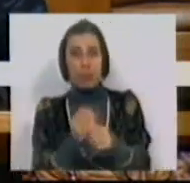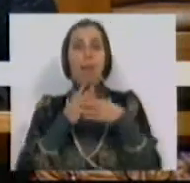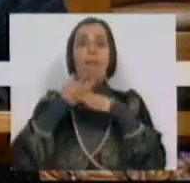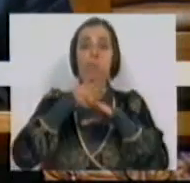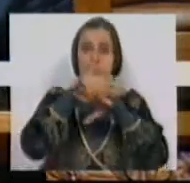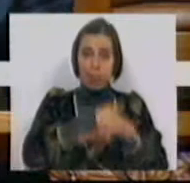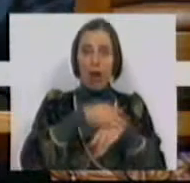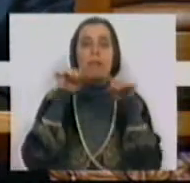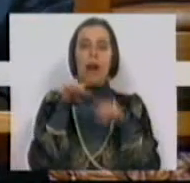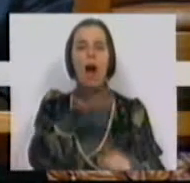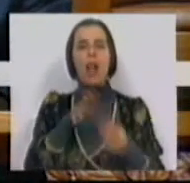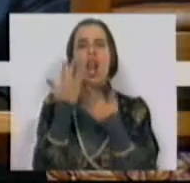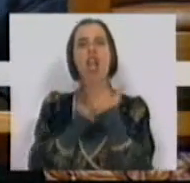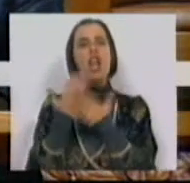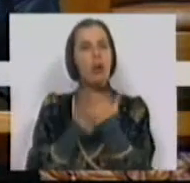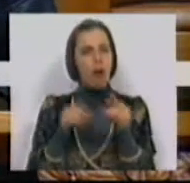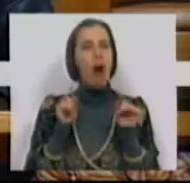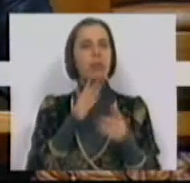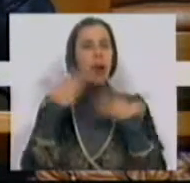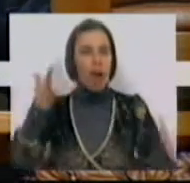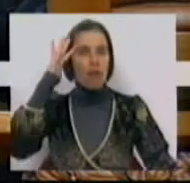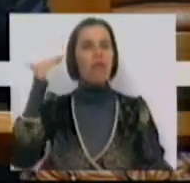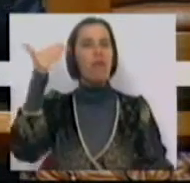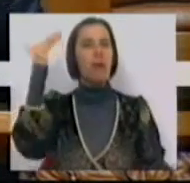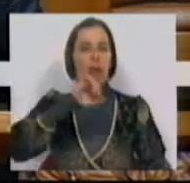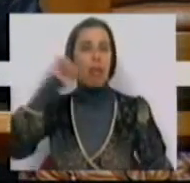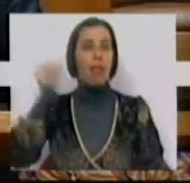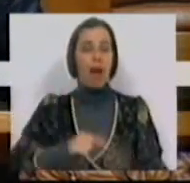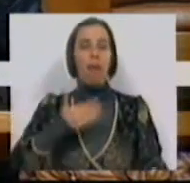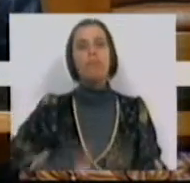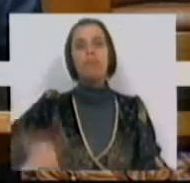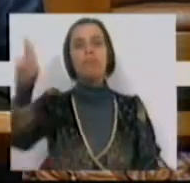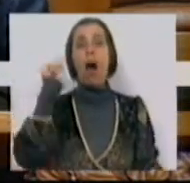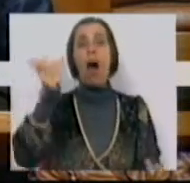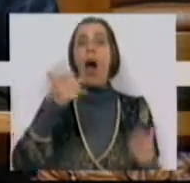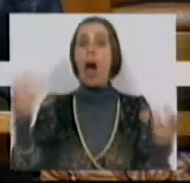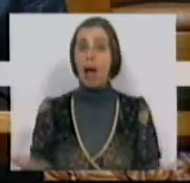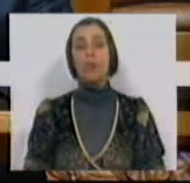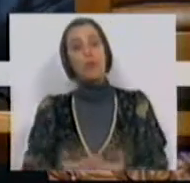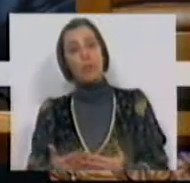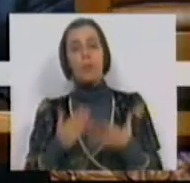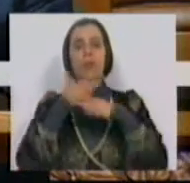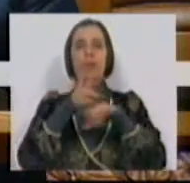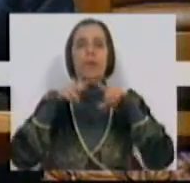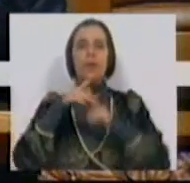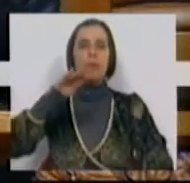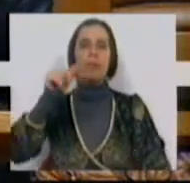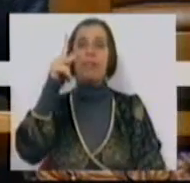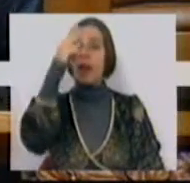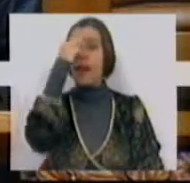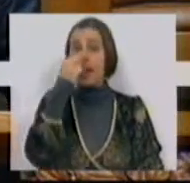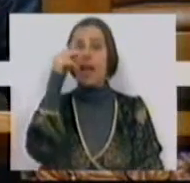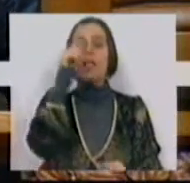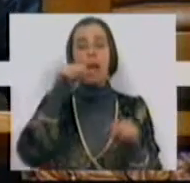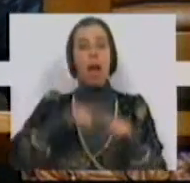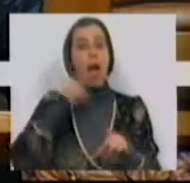barcos, são áreas de negócio com grande futuro nas próximas décadas. Ora, os estaleiros navais de Viena do Castelo,